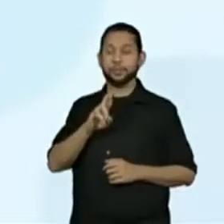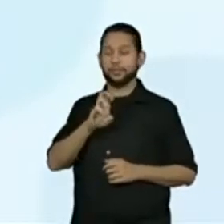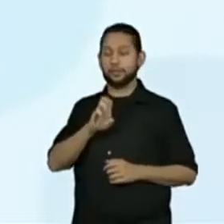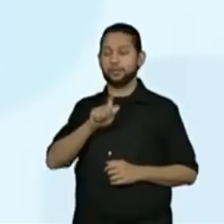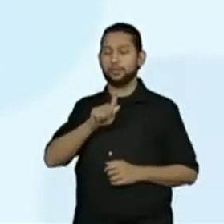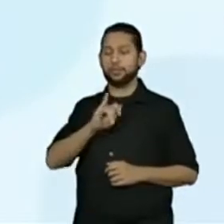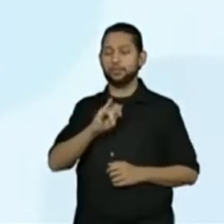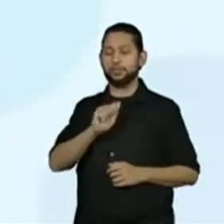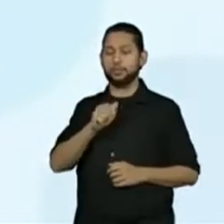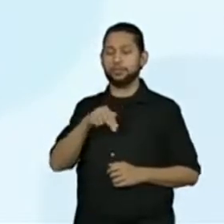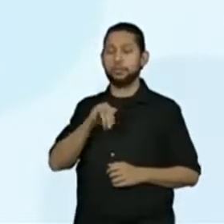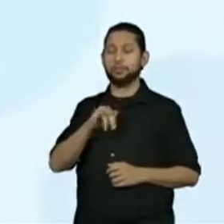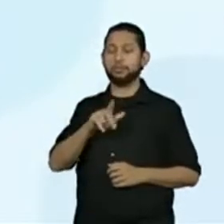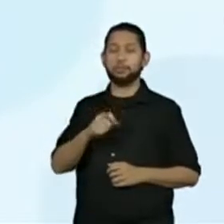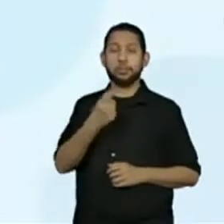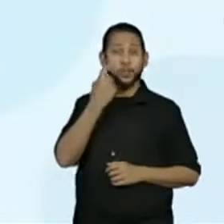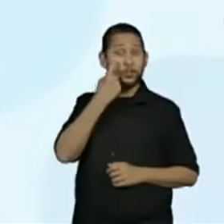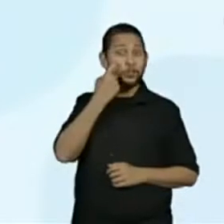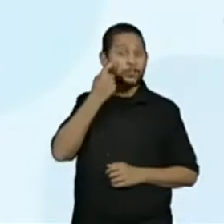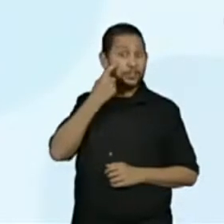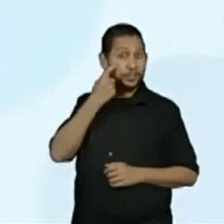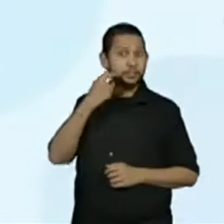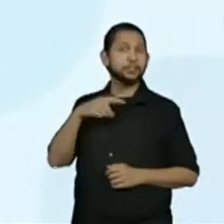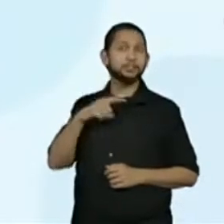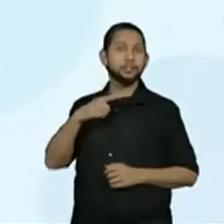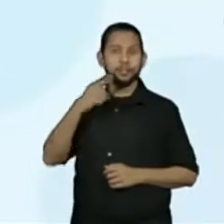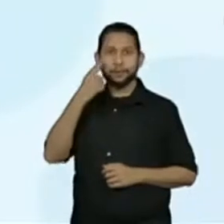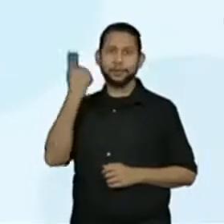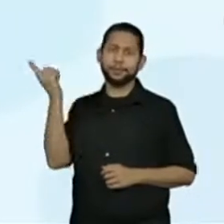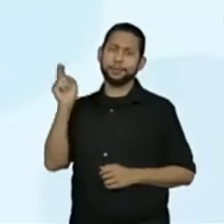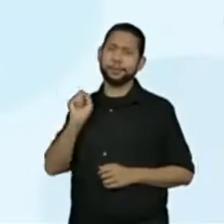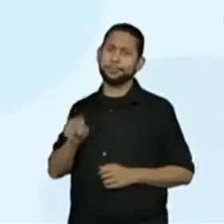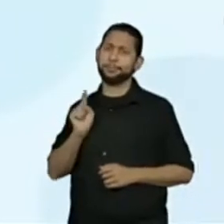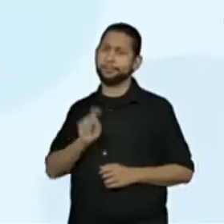assinatura. Muito bem. Principalmente isso aqui, né, gente?